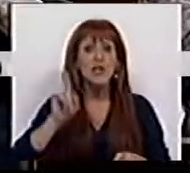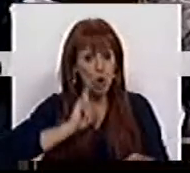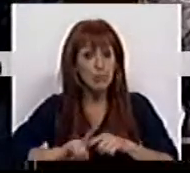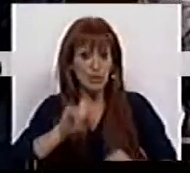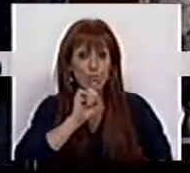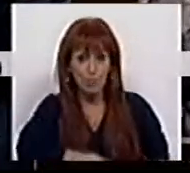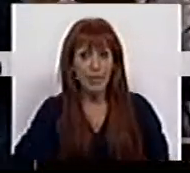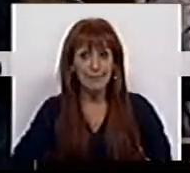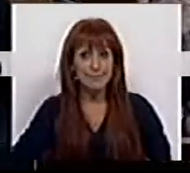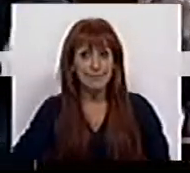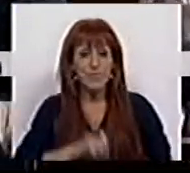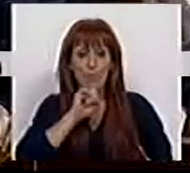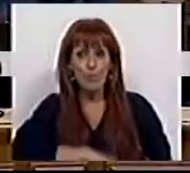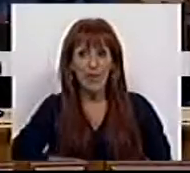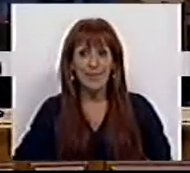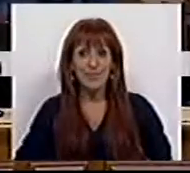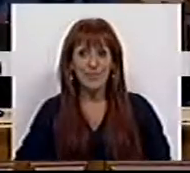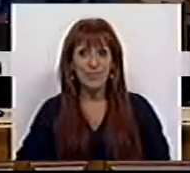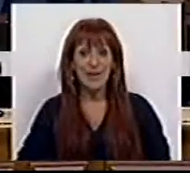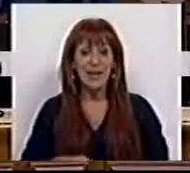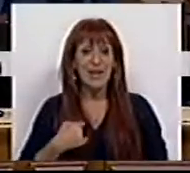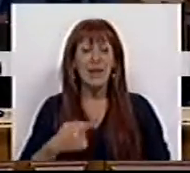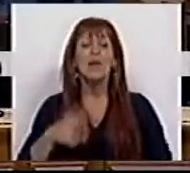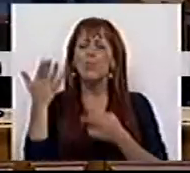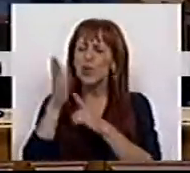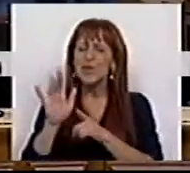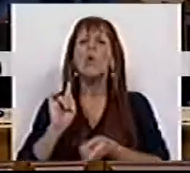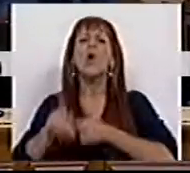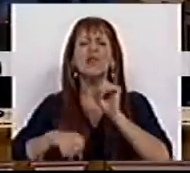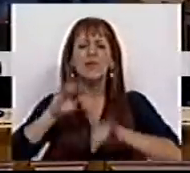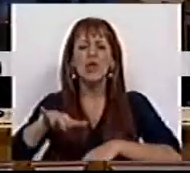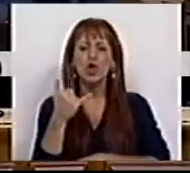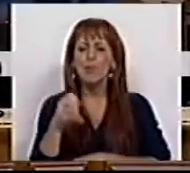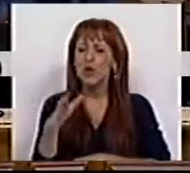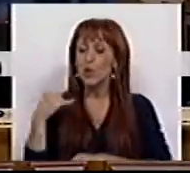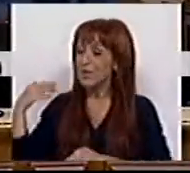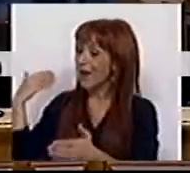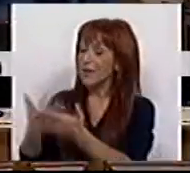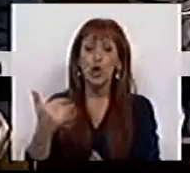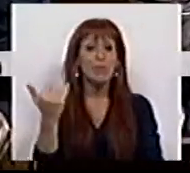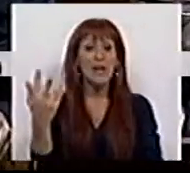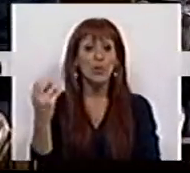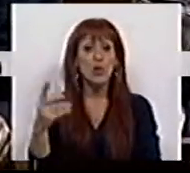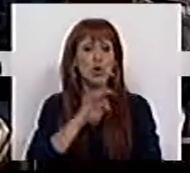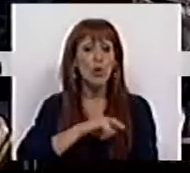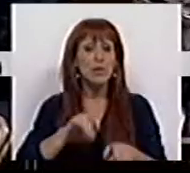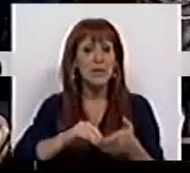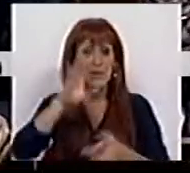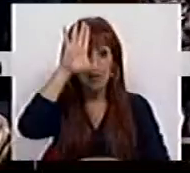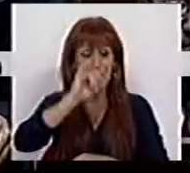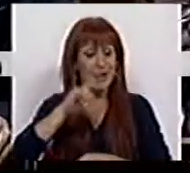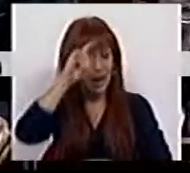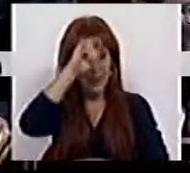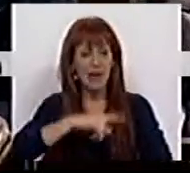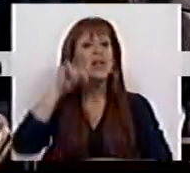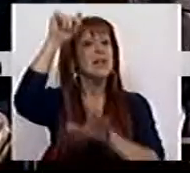Sra. Deputada, podemos. Analisemos, por exemplo, o que aconteceu de 2012 para 2013. O Sr. Secretário de Estado lembra